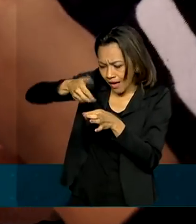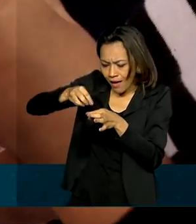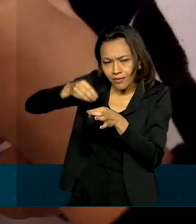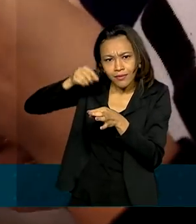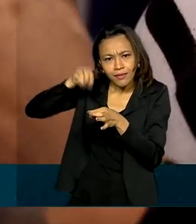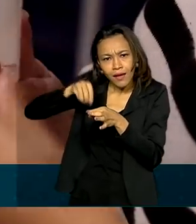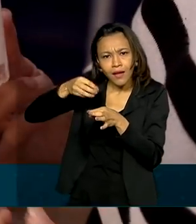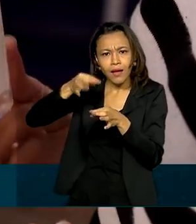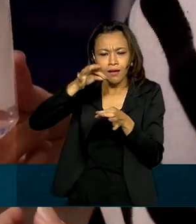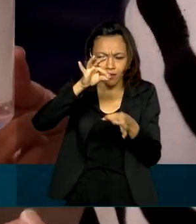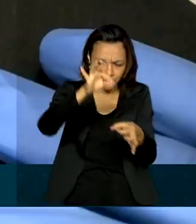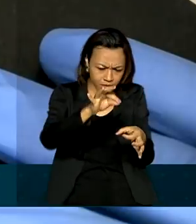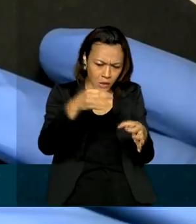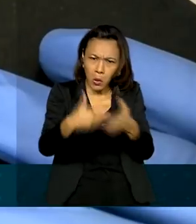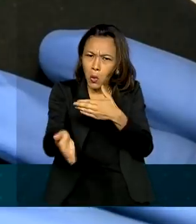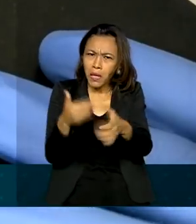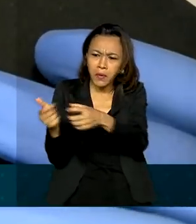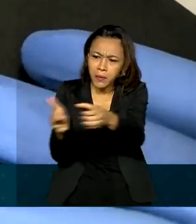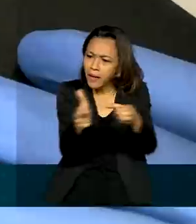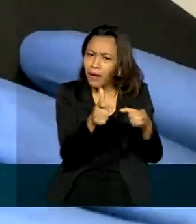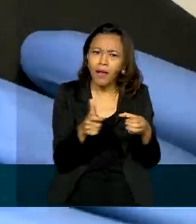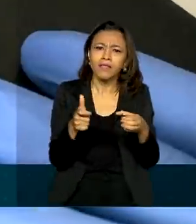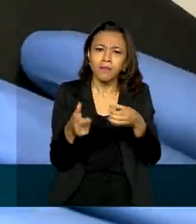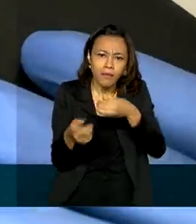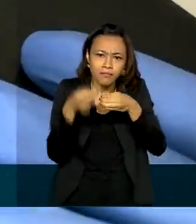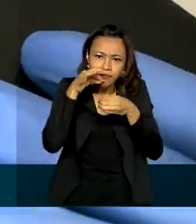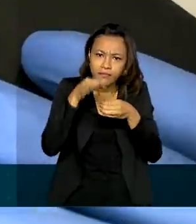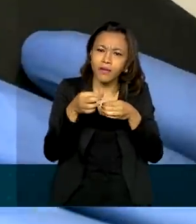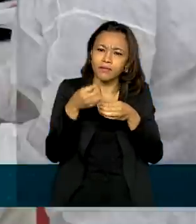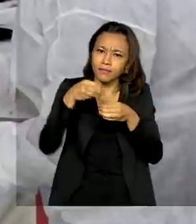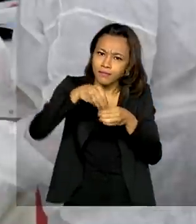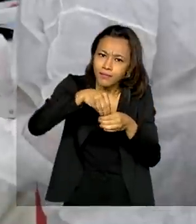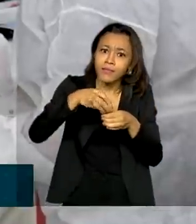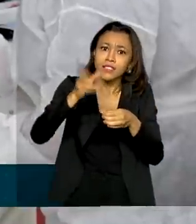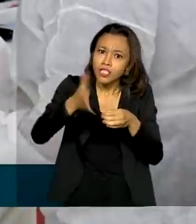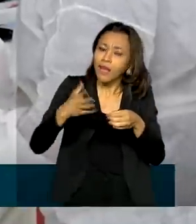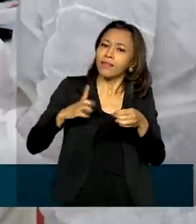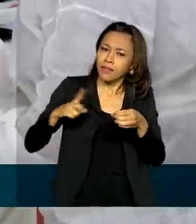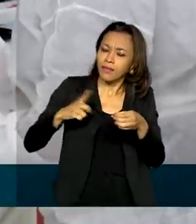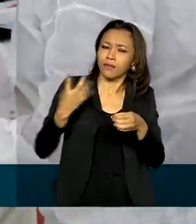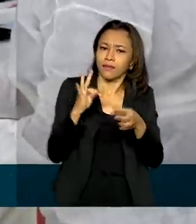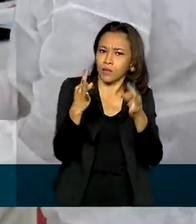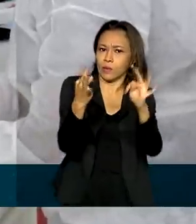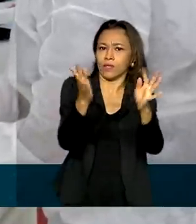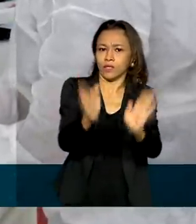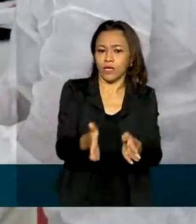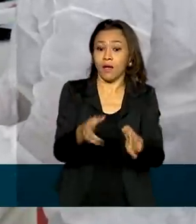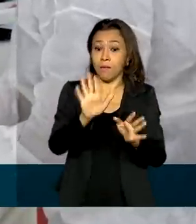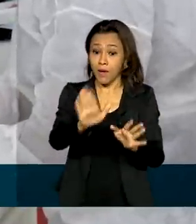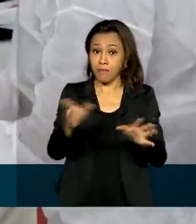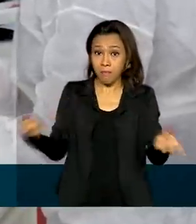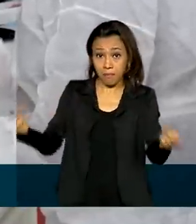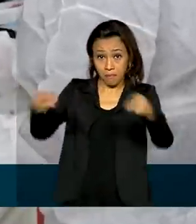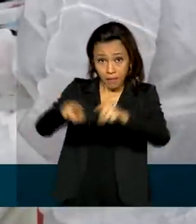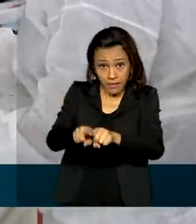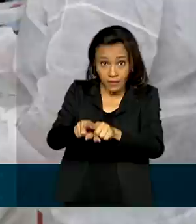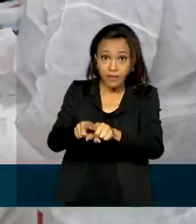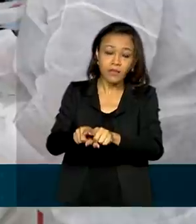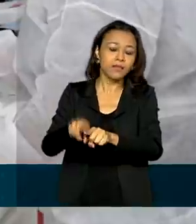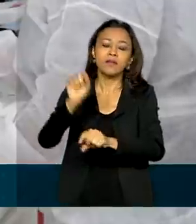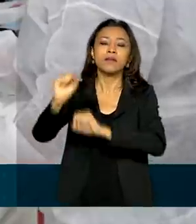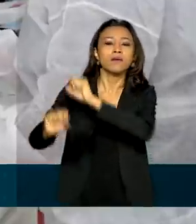coletado em qualquer lugar. A tecnologia já existe, mas uma parceria entre o Centro de Química